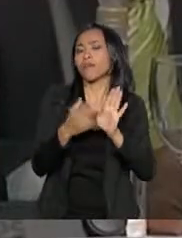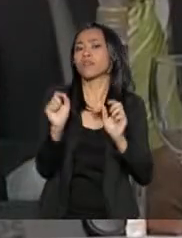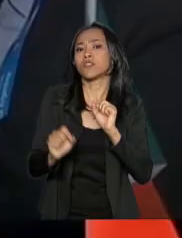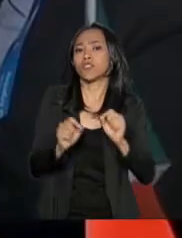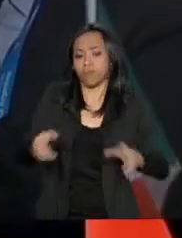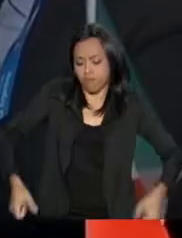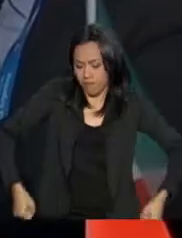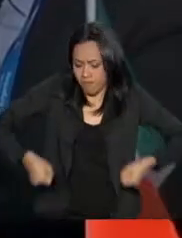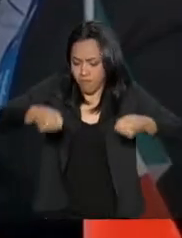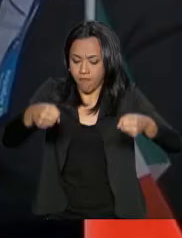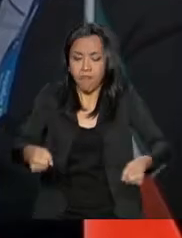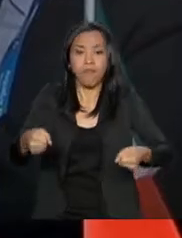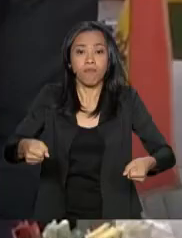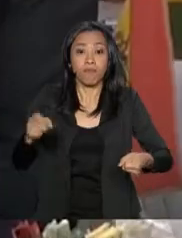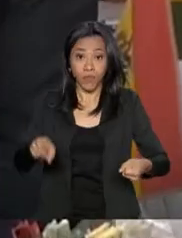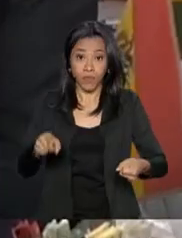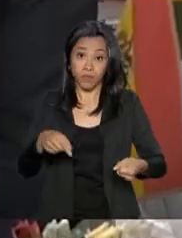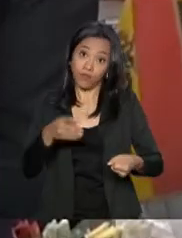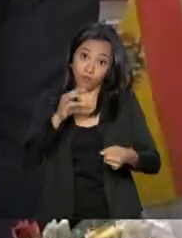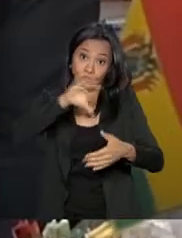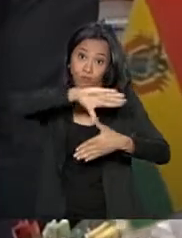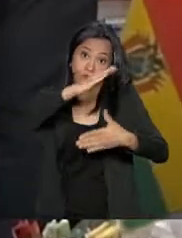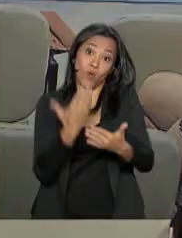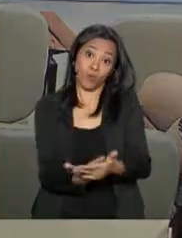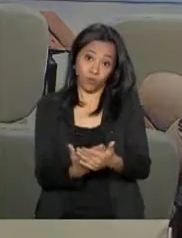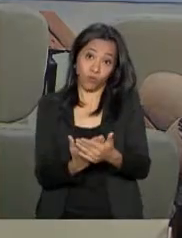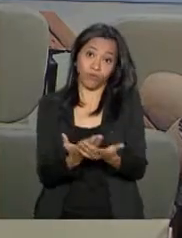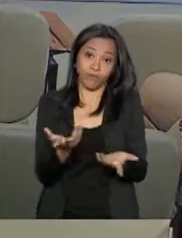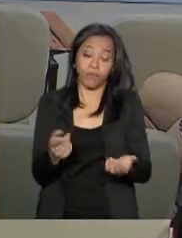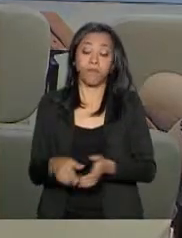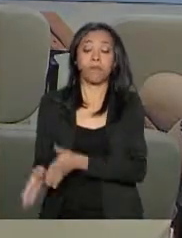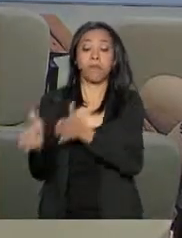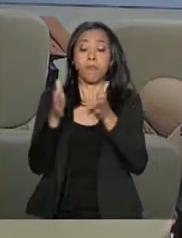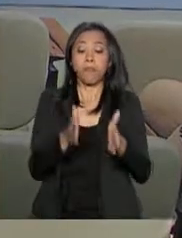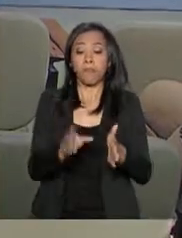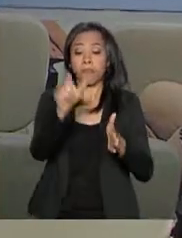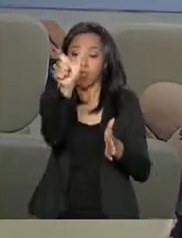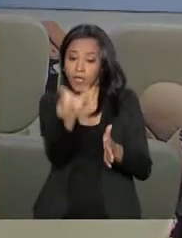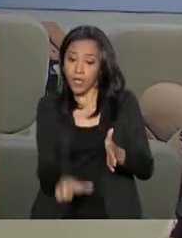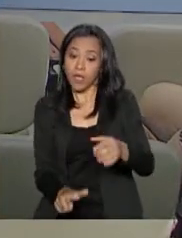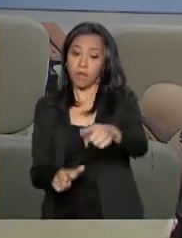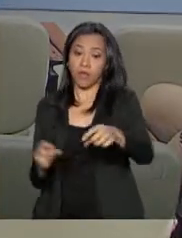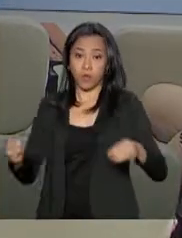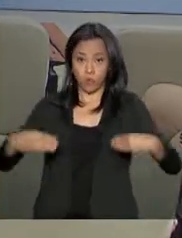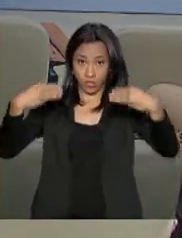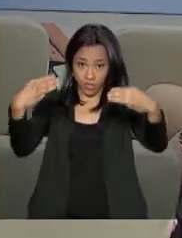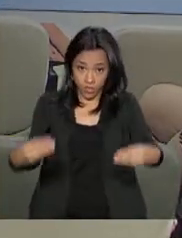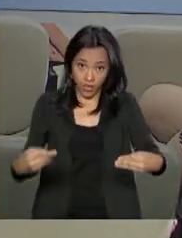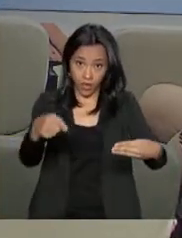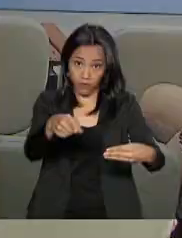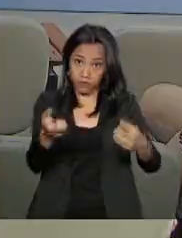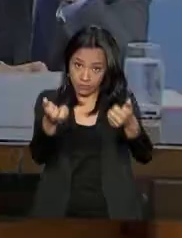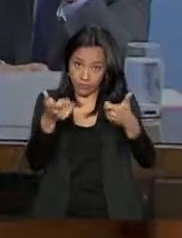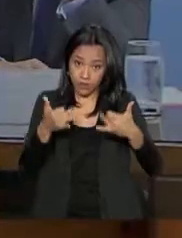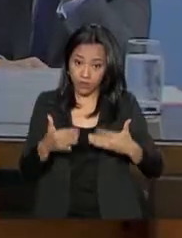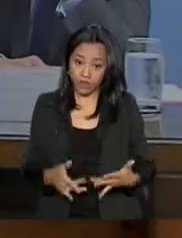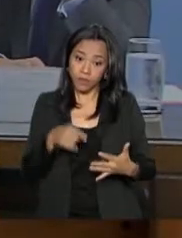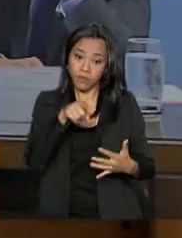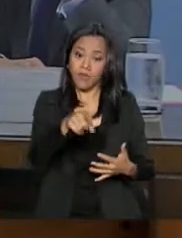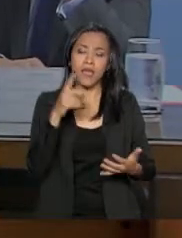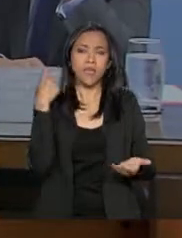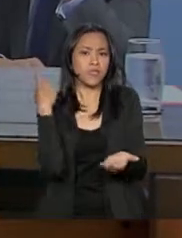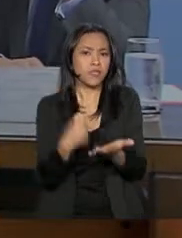aumenta o valor total de bens permitidos a viajantes. Para o Ministério das Relações Exteriores, esta edição da Cúpula do